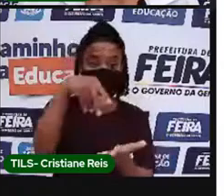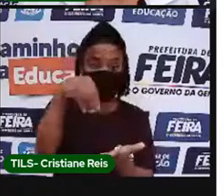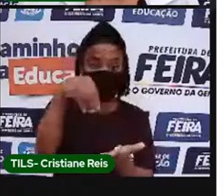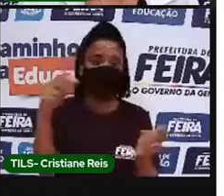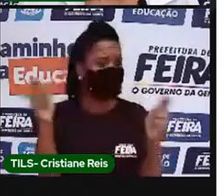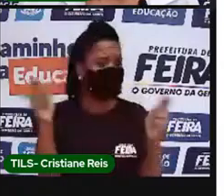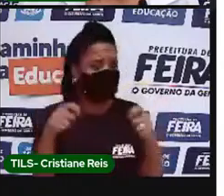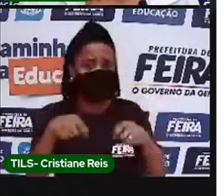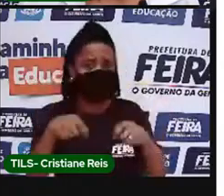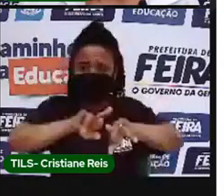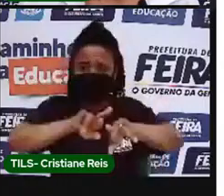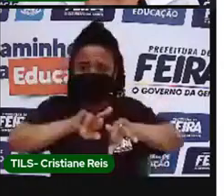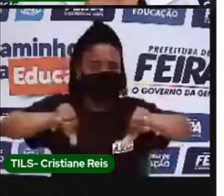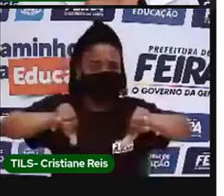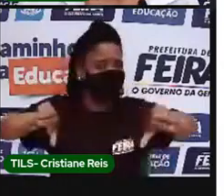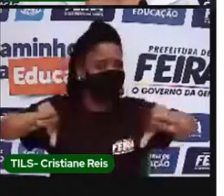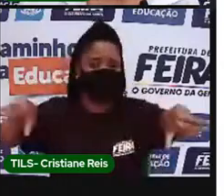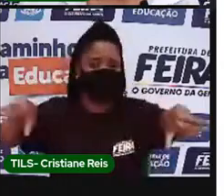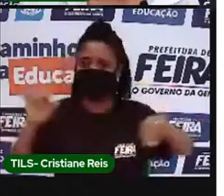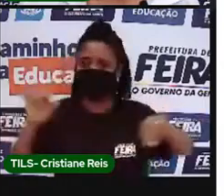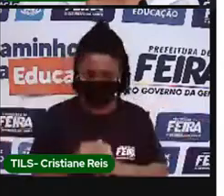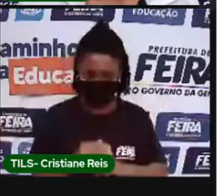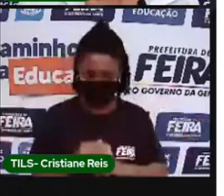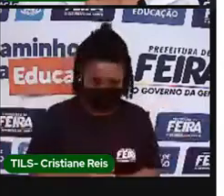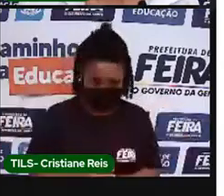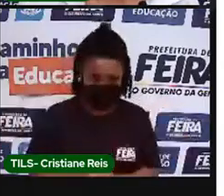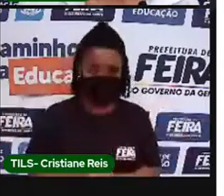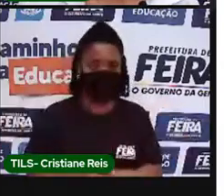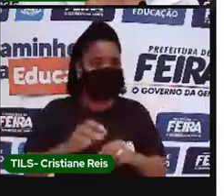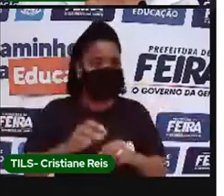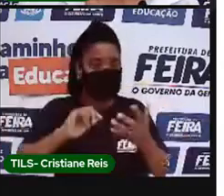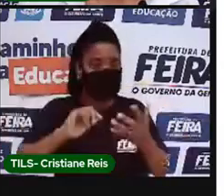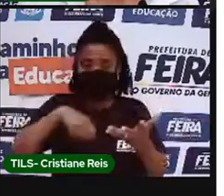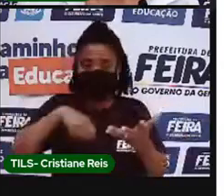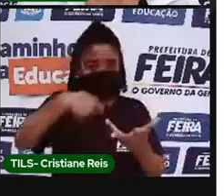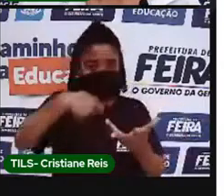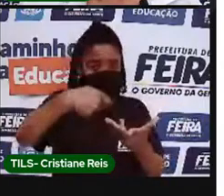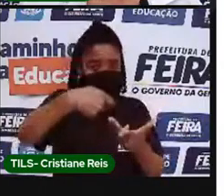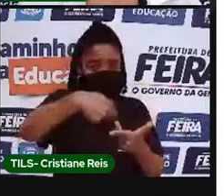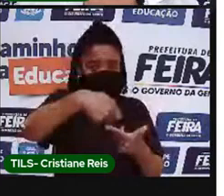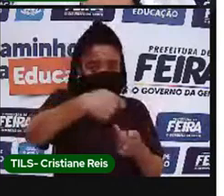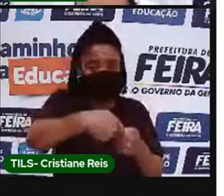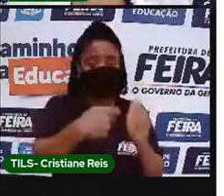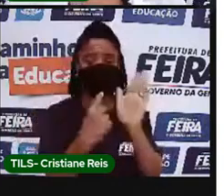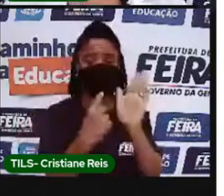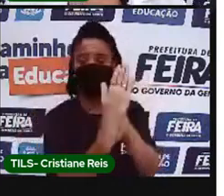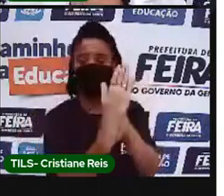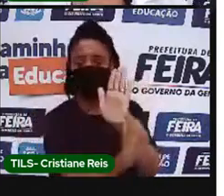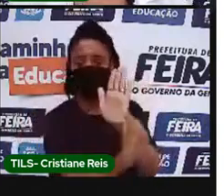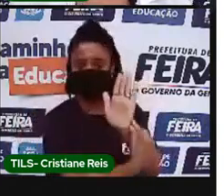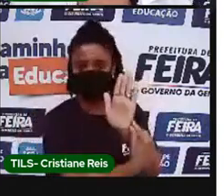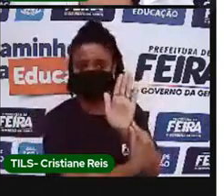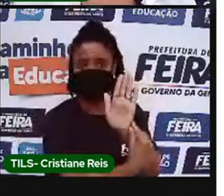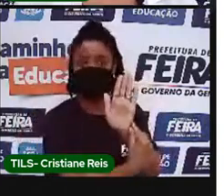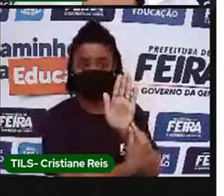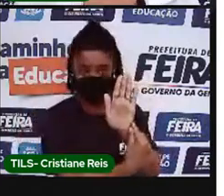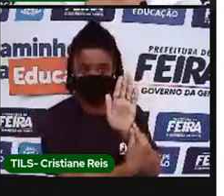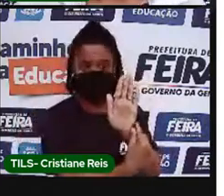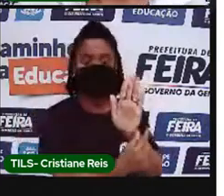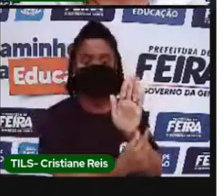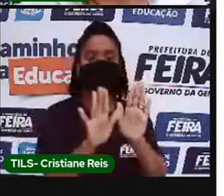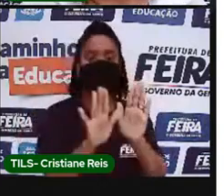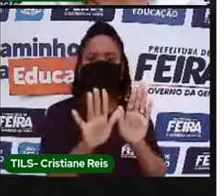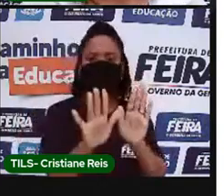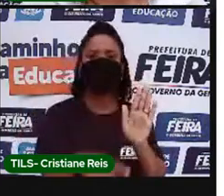Gogh, Claude Monet, Rafael, Rembrandt. Hoje em especial eu